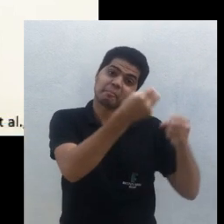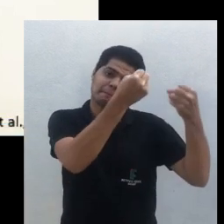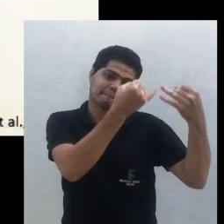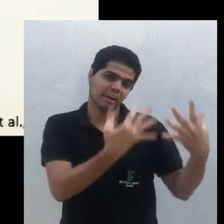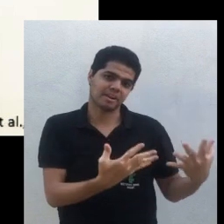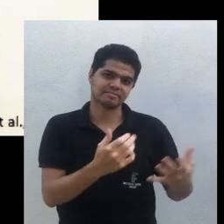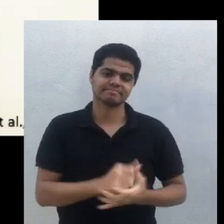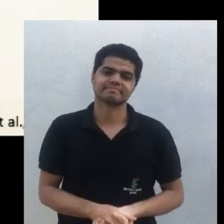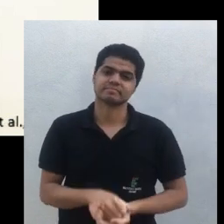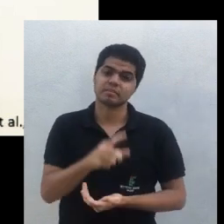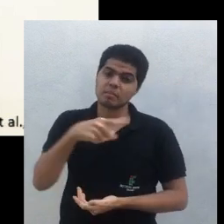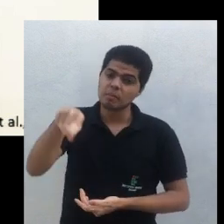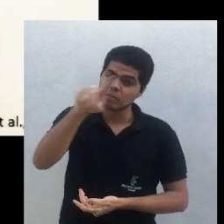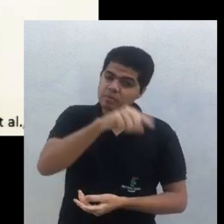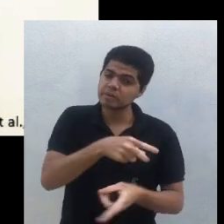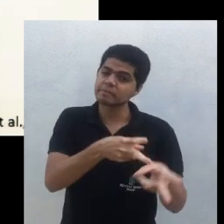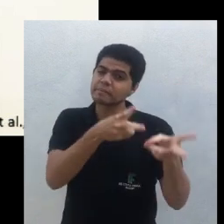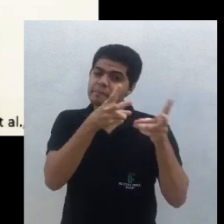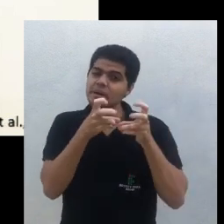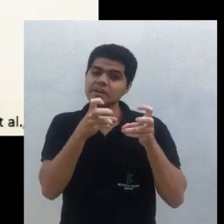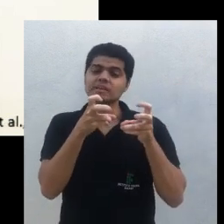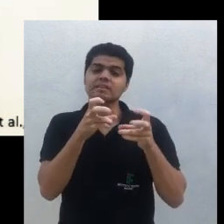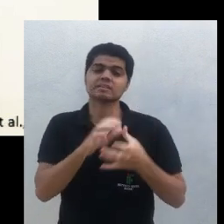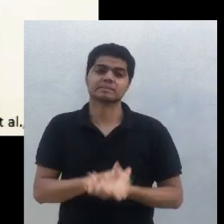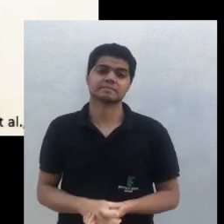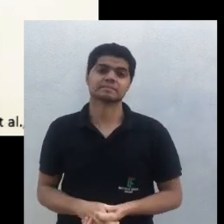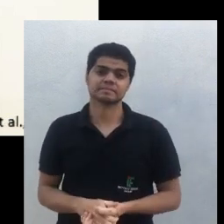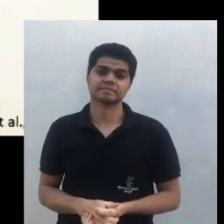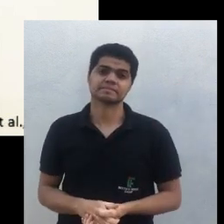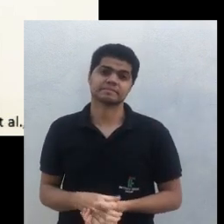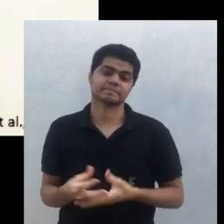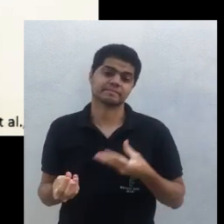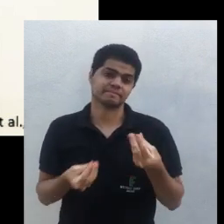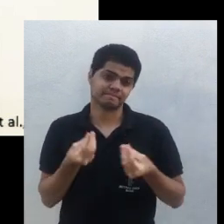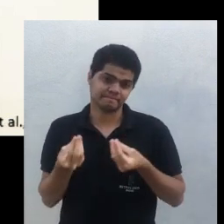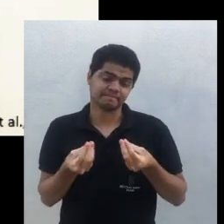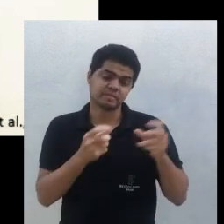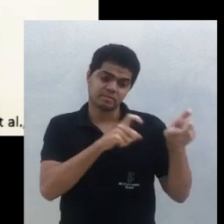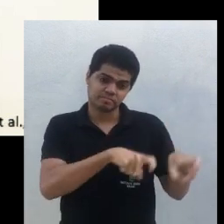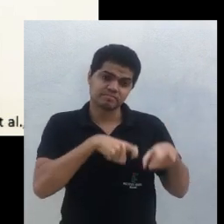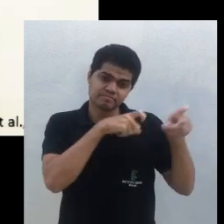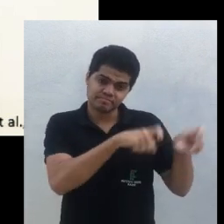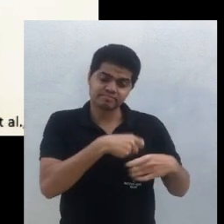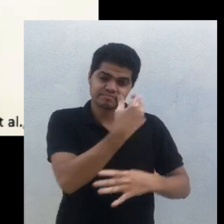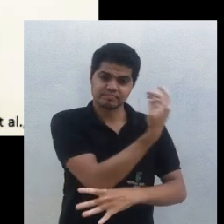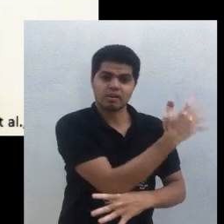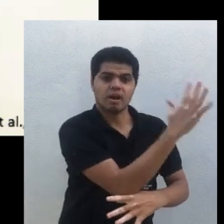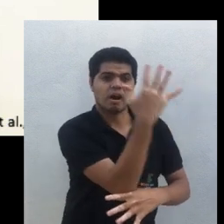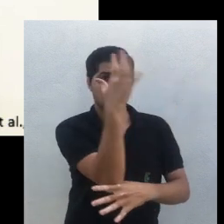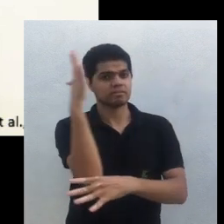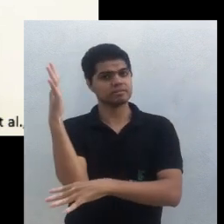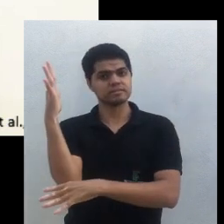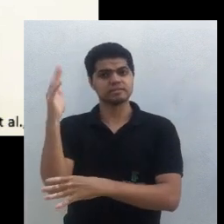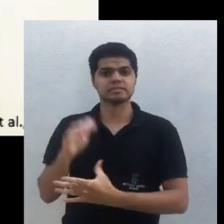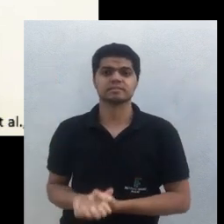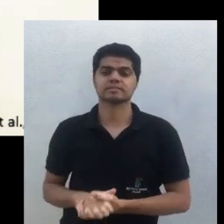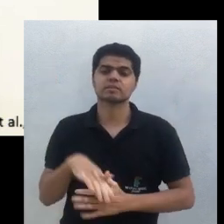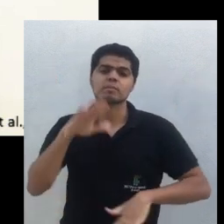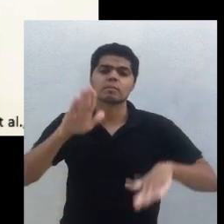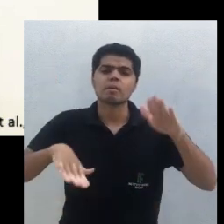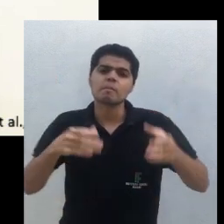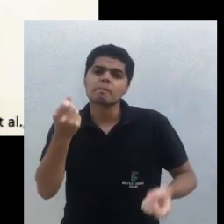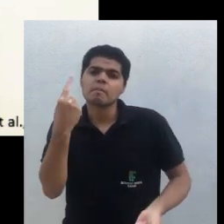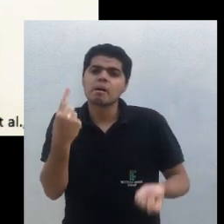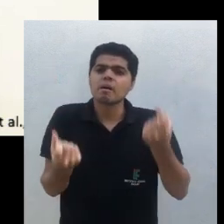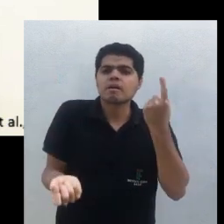região seca é muito comum a gente fazer um plantio aqui bastante com alta densidade de espécie que uma das coisas que ele vai fazer